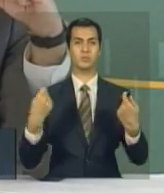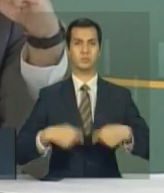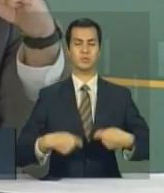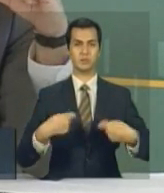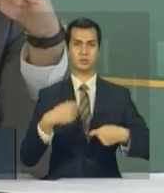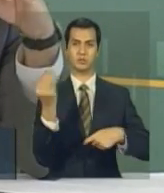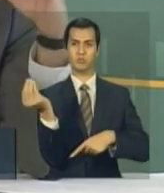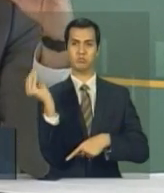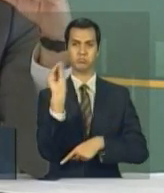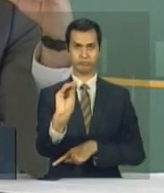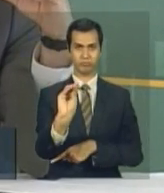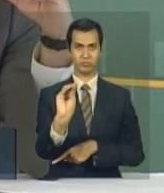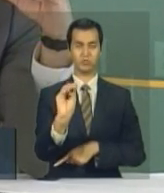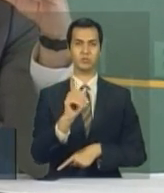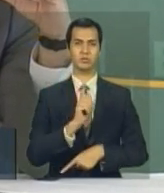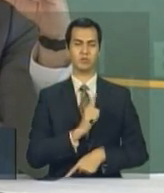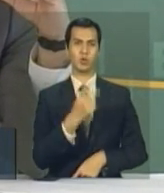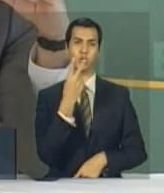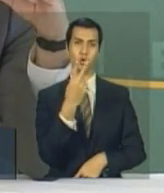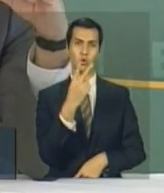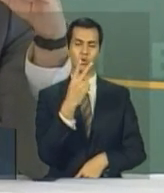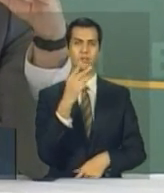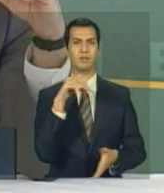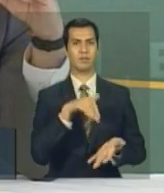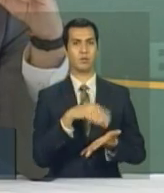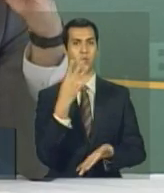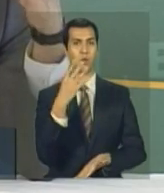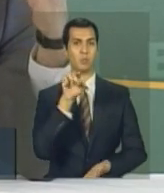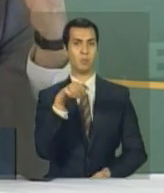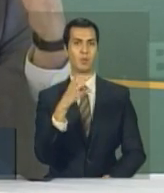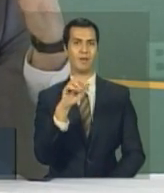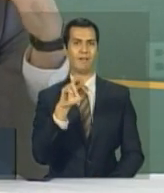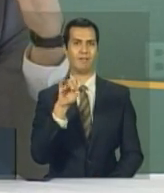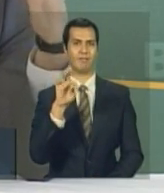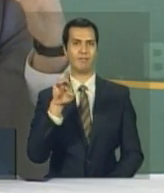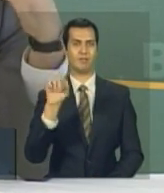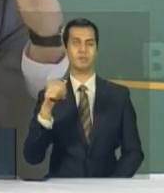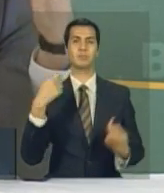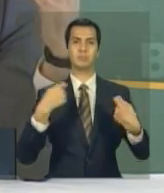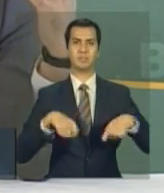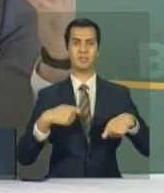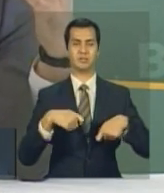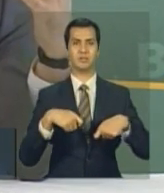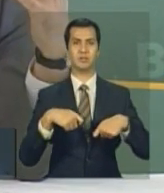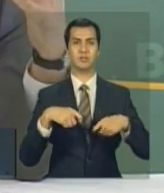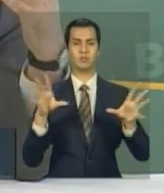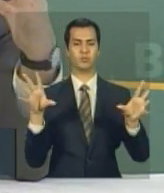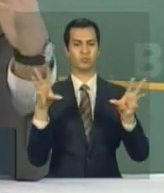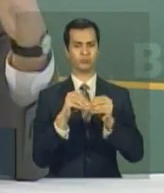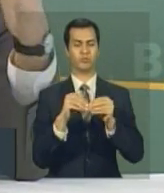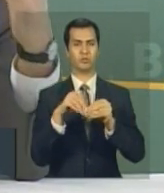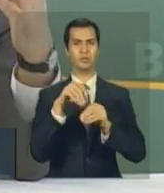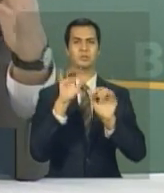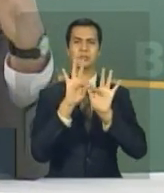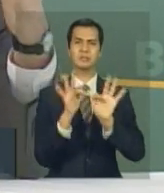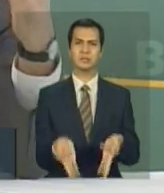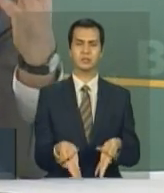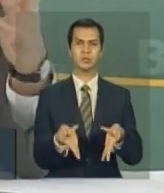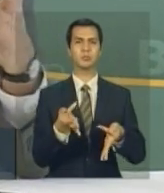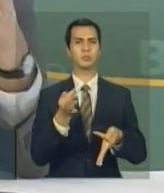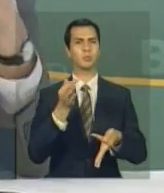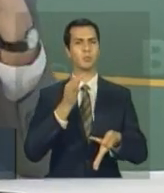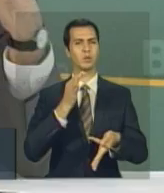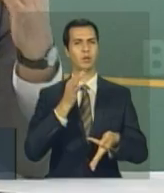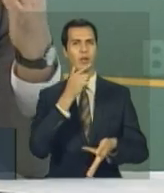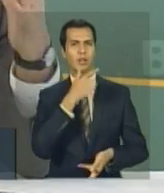um campo de dois a quatro mil caracteres, no qual ele tem que descrever, em palavras para um não especialista, a relevância e